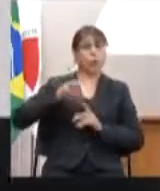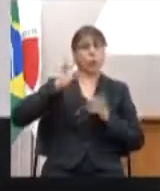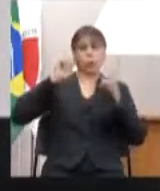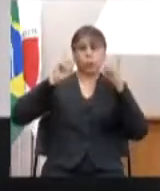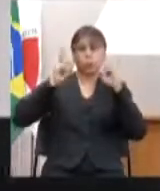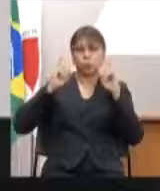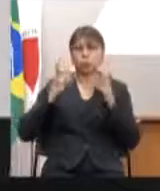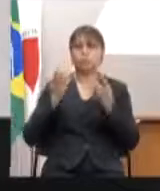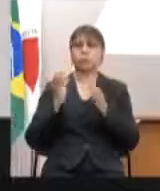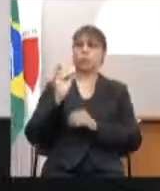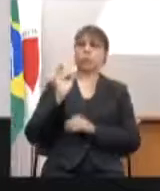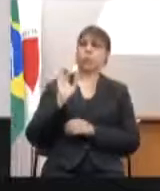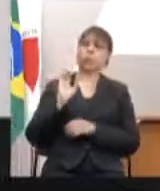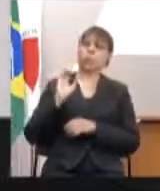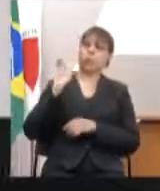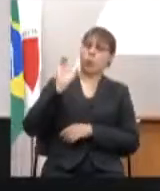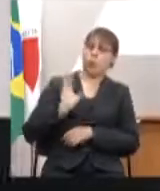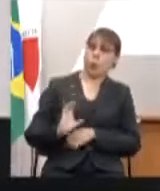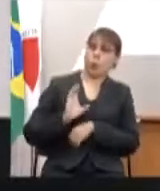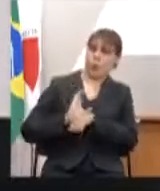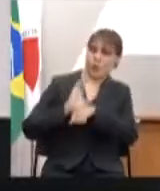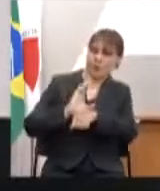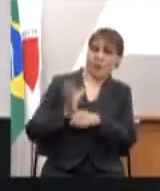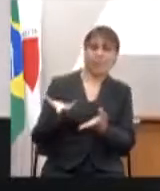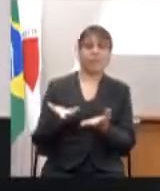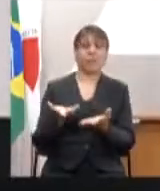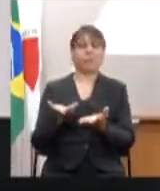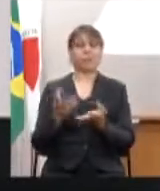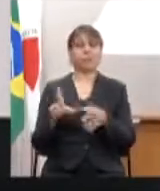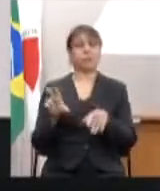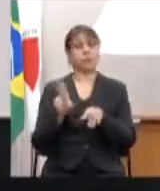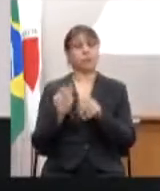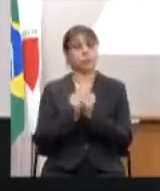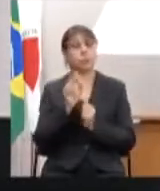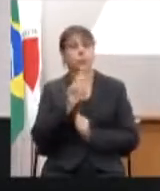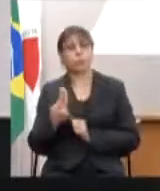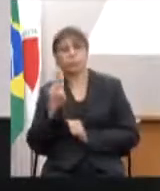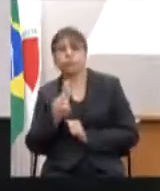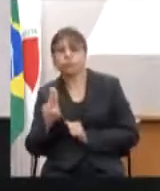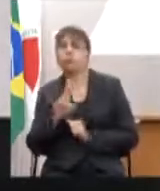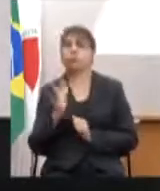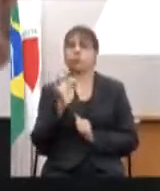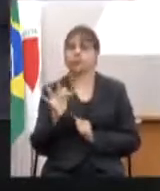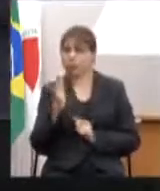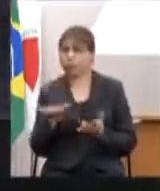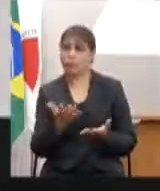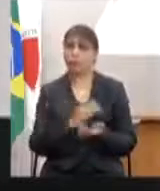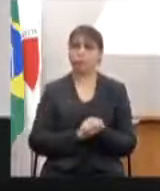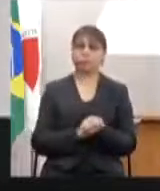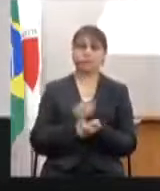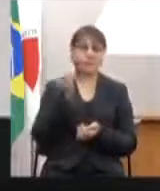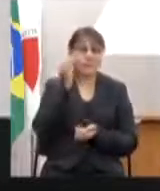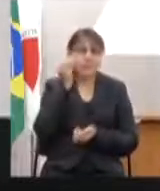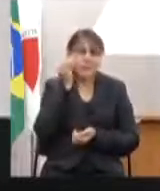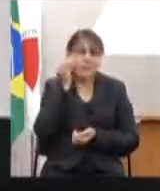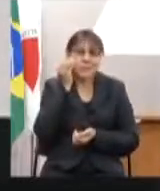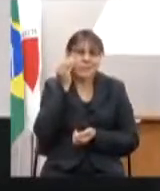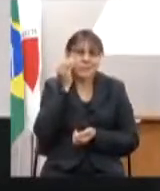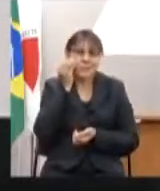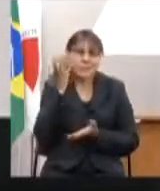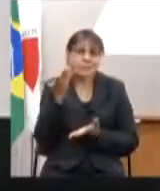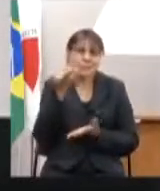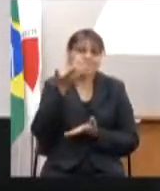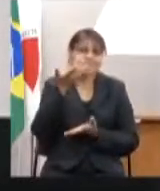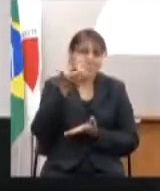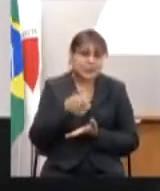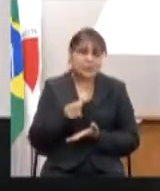conselhos estaduais, com entidades, com universidades, tentando cada vez mais, tentando cada